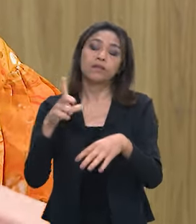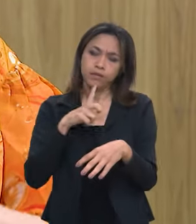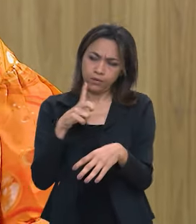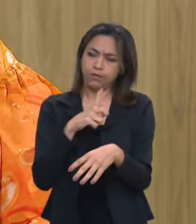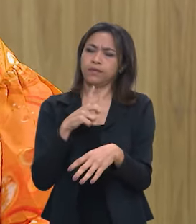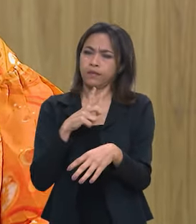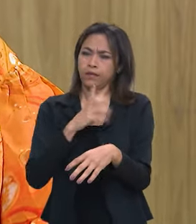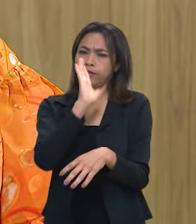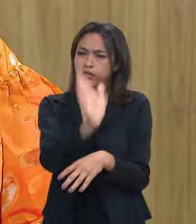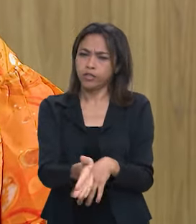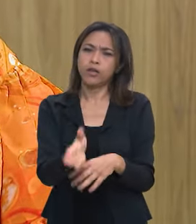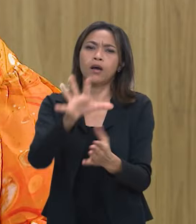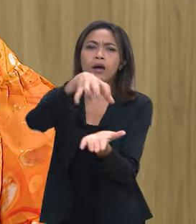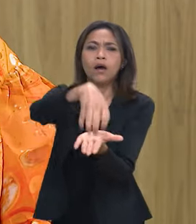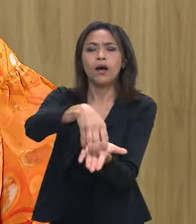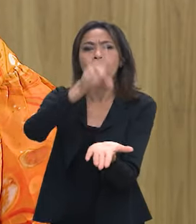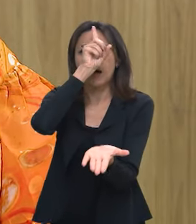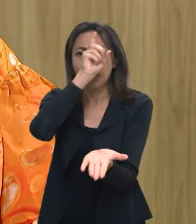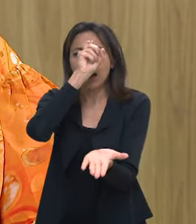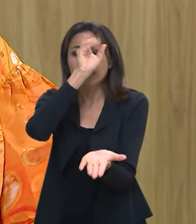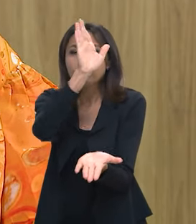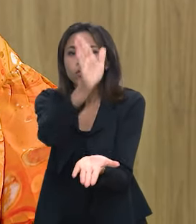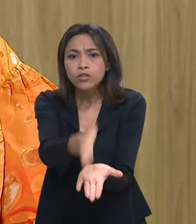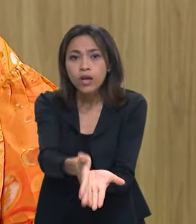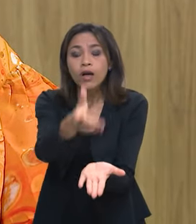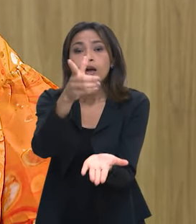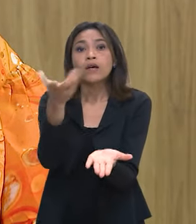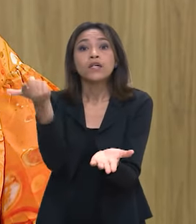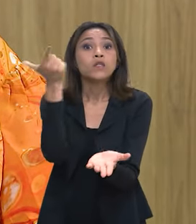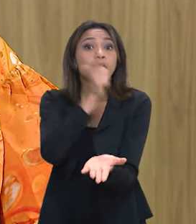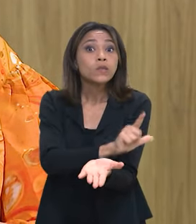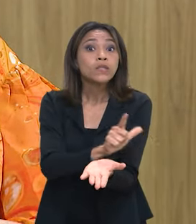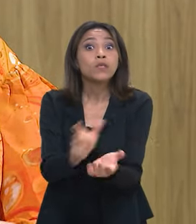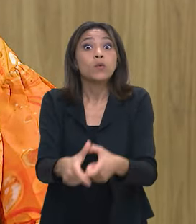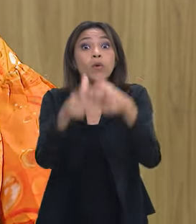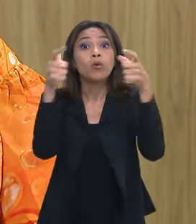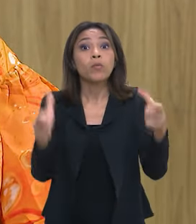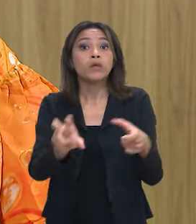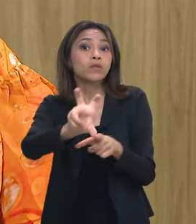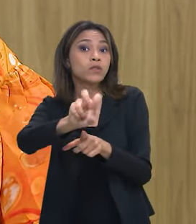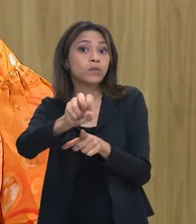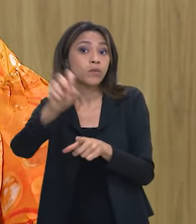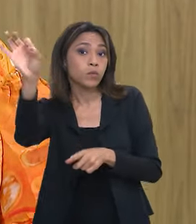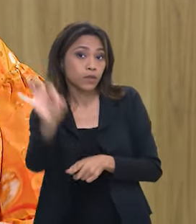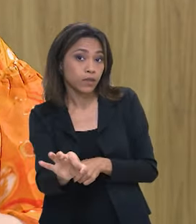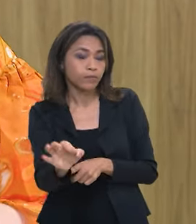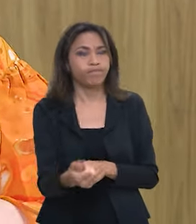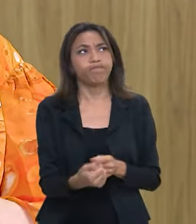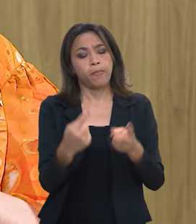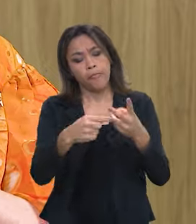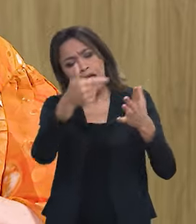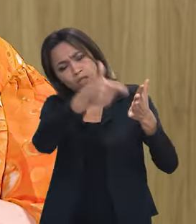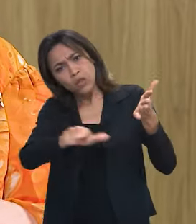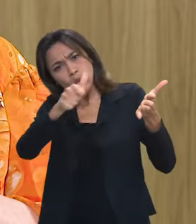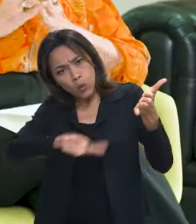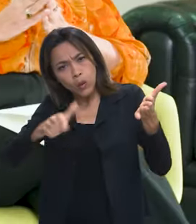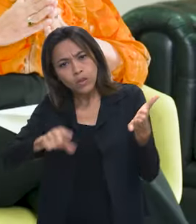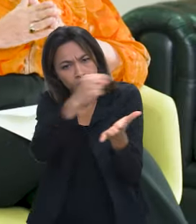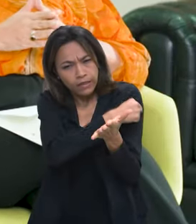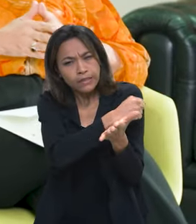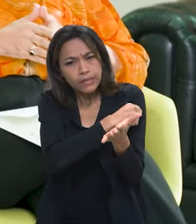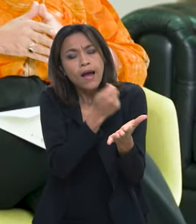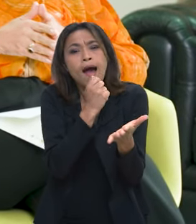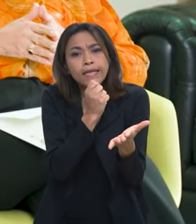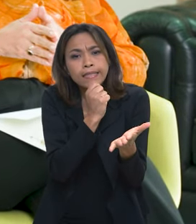disponível também no SUS, que nós alcançamos um aumento de 50%. As outras vacinas,